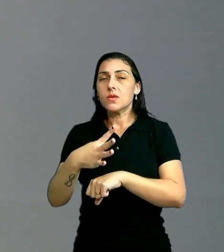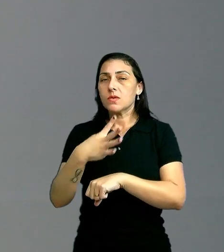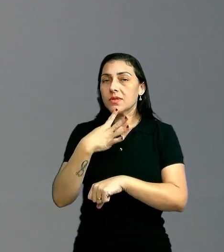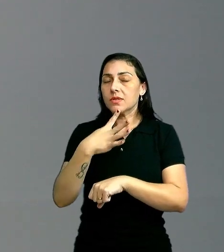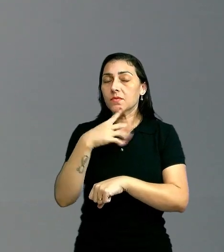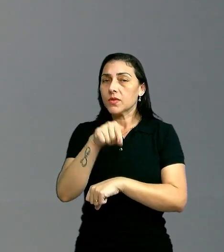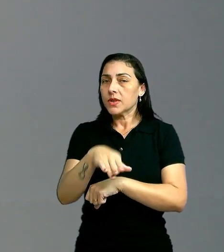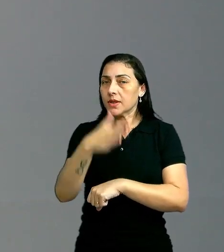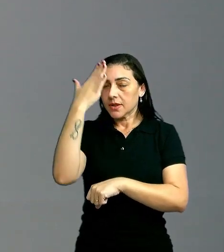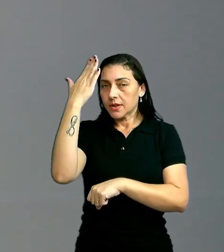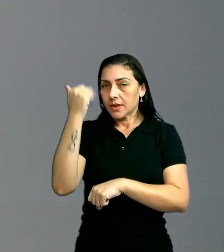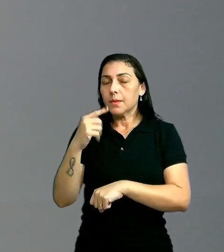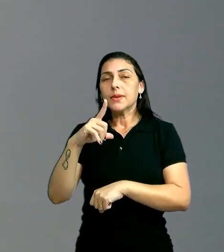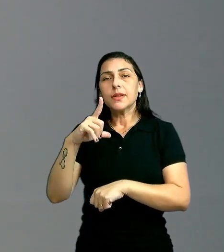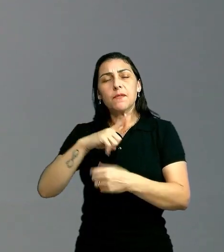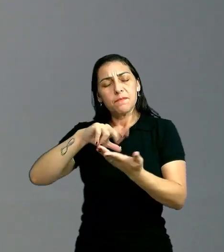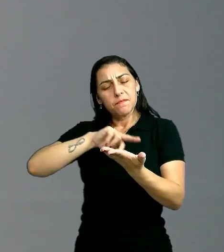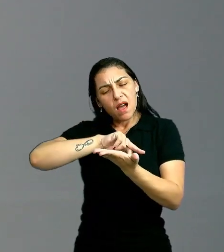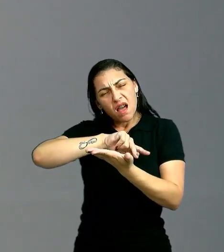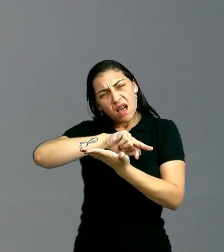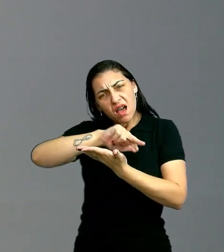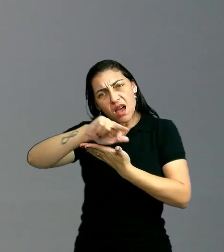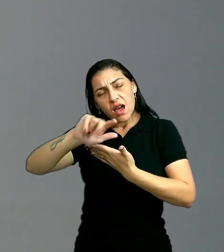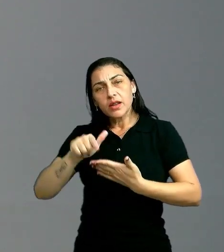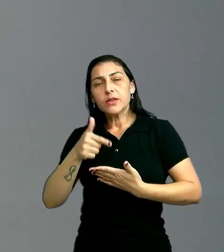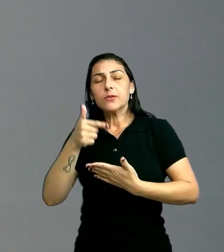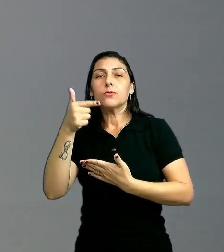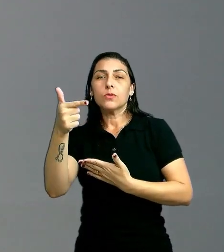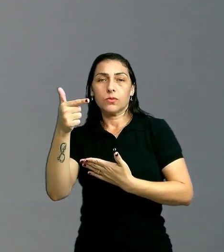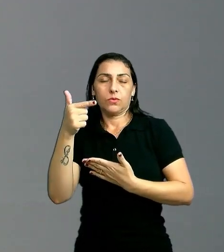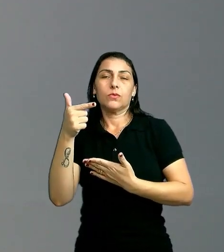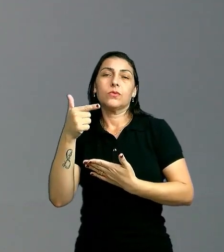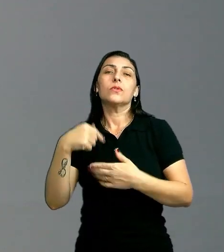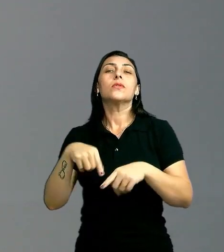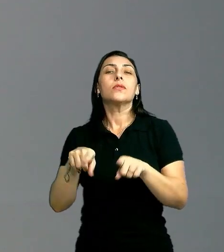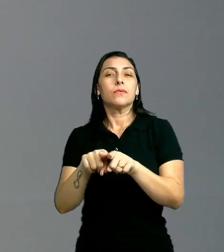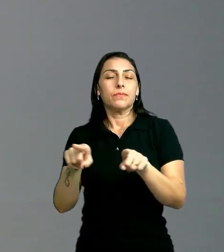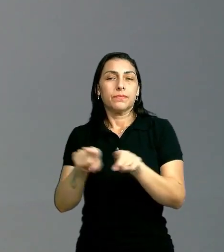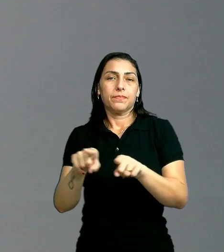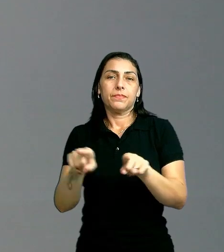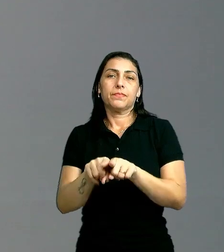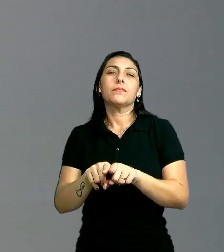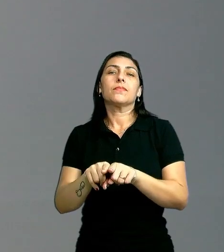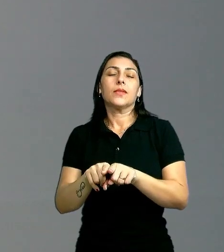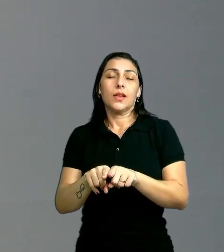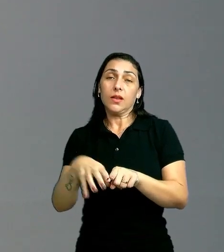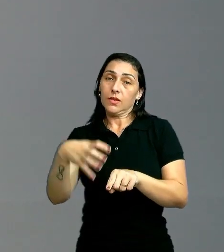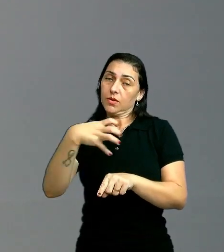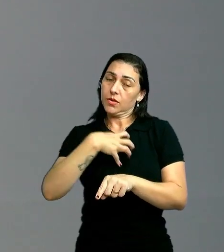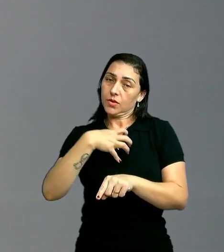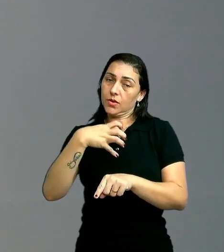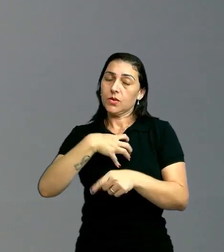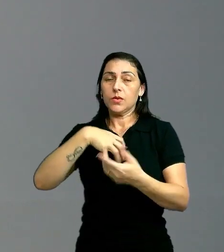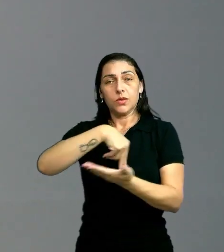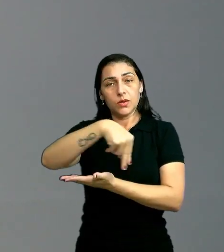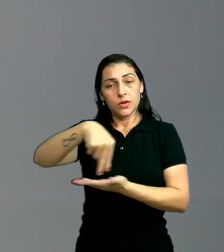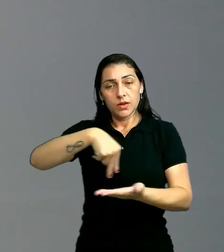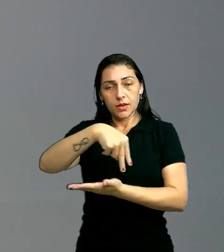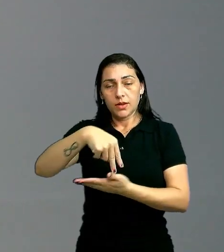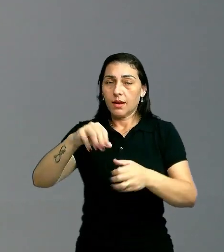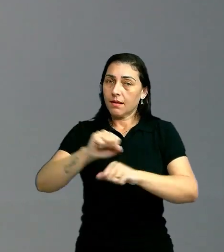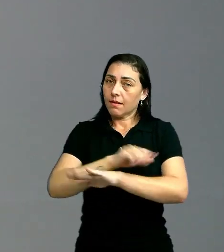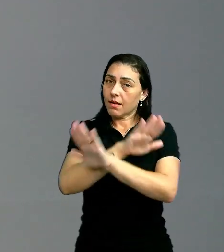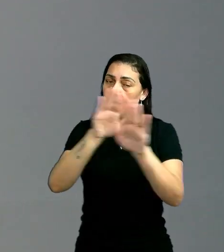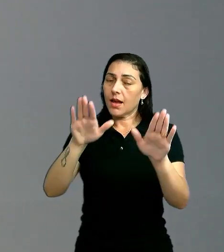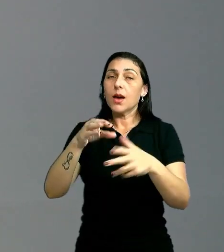Obviamente, você sabe que existem muitas outras formas, existem muitos outros estilos de dança e que,